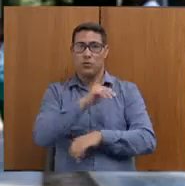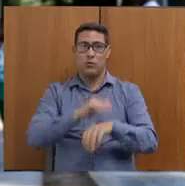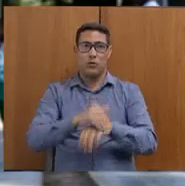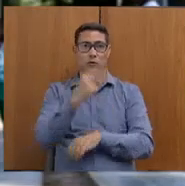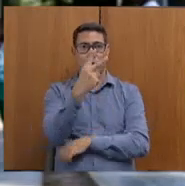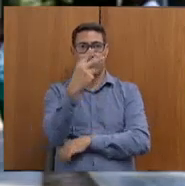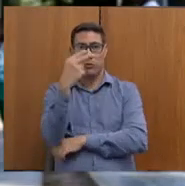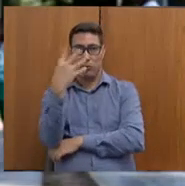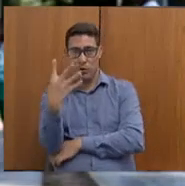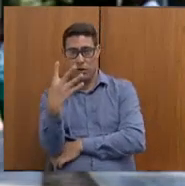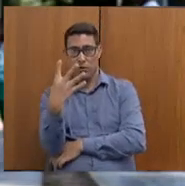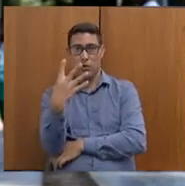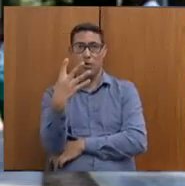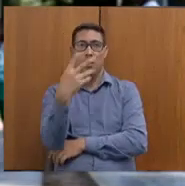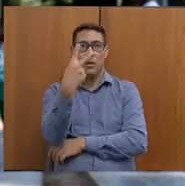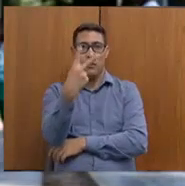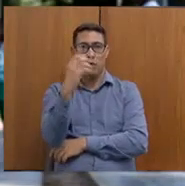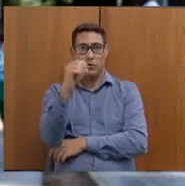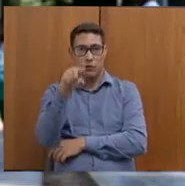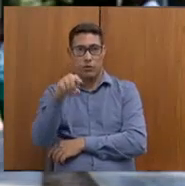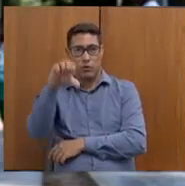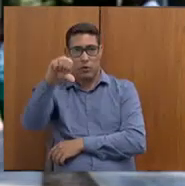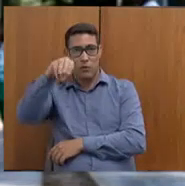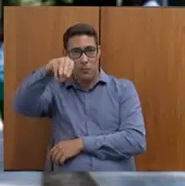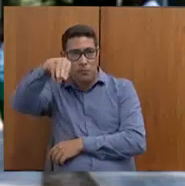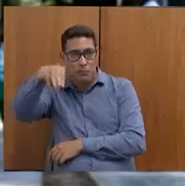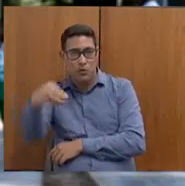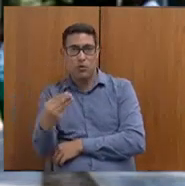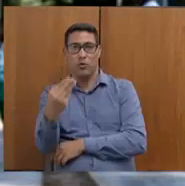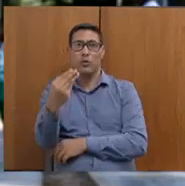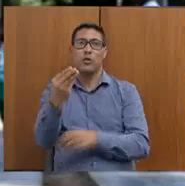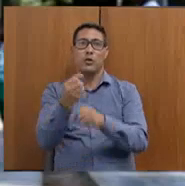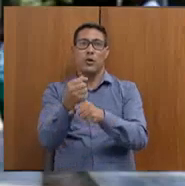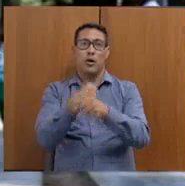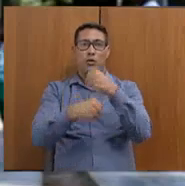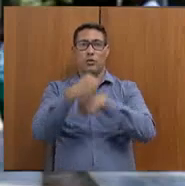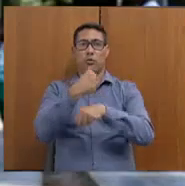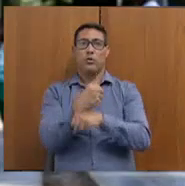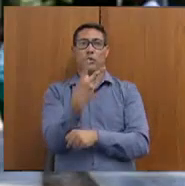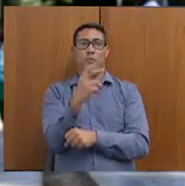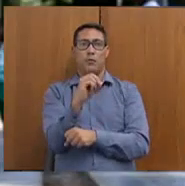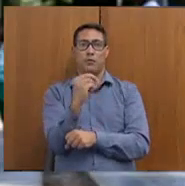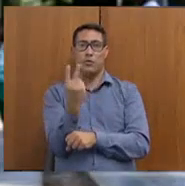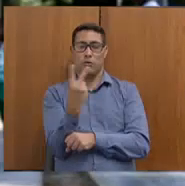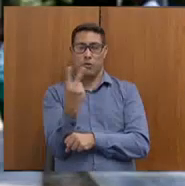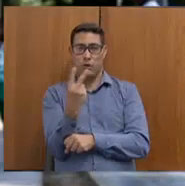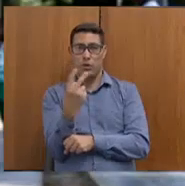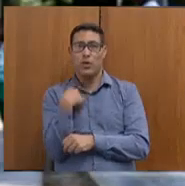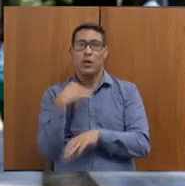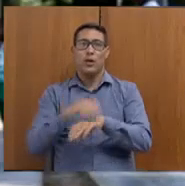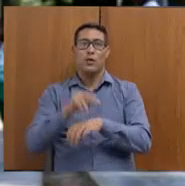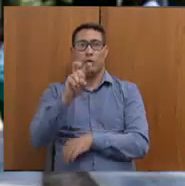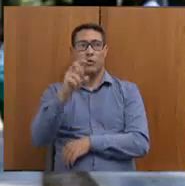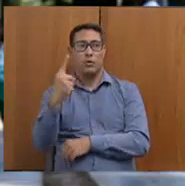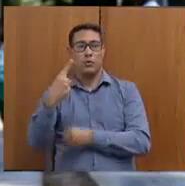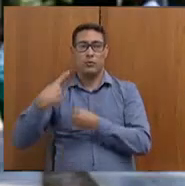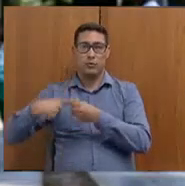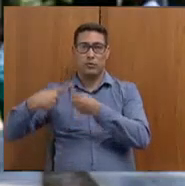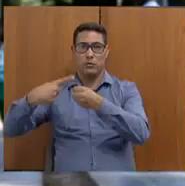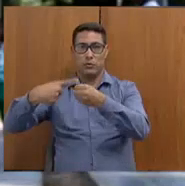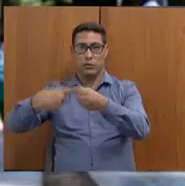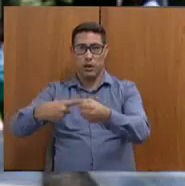,9 milhões captados em 2022, com projetos executados em 51 municípios.